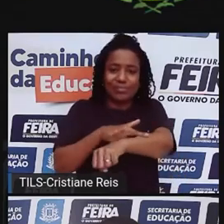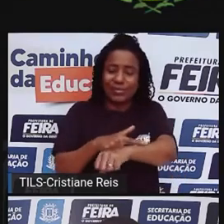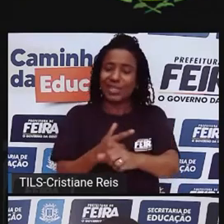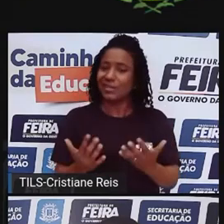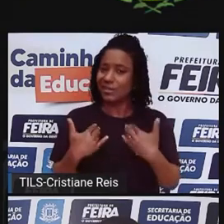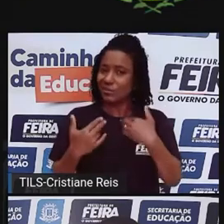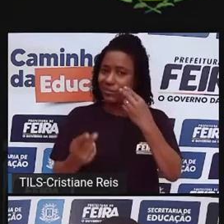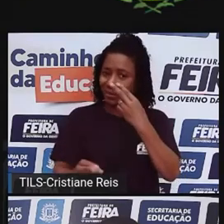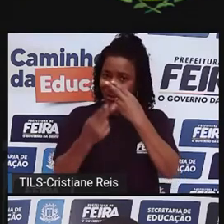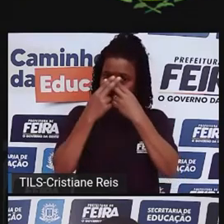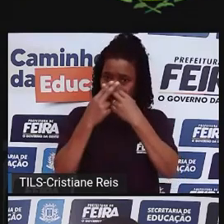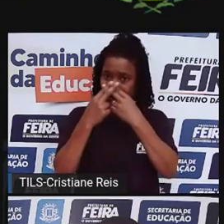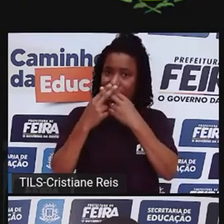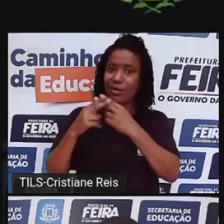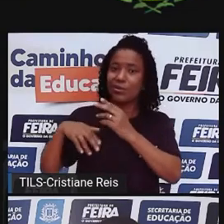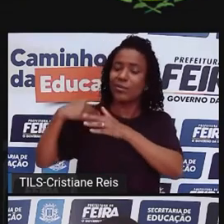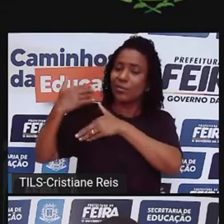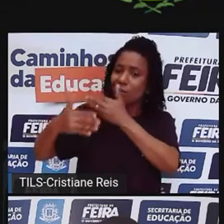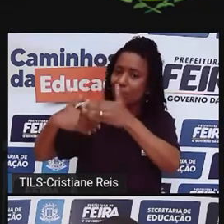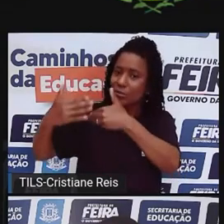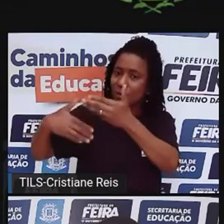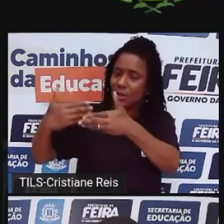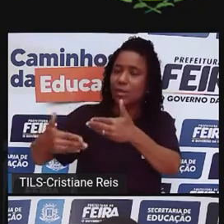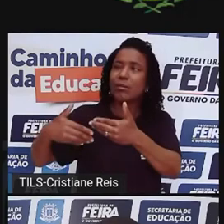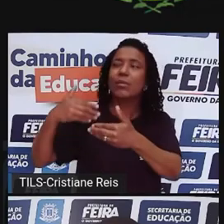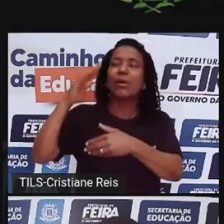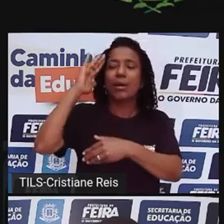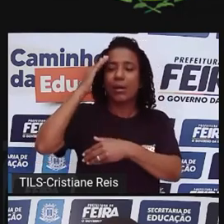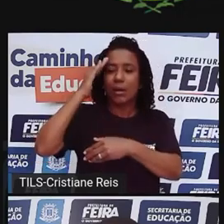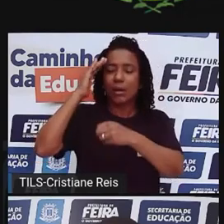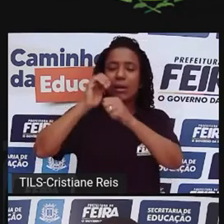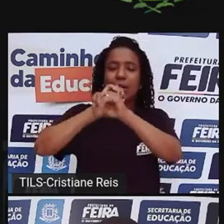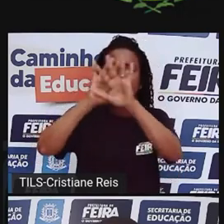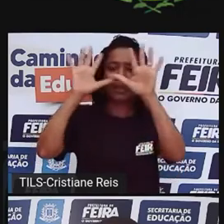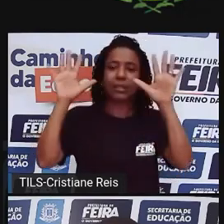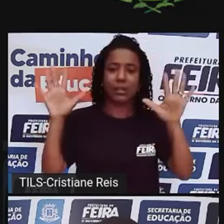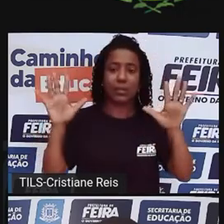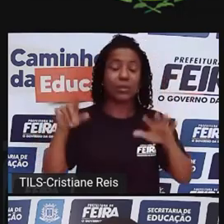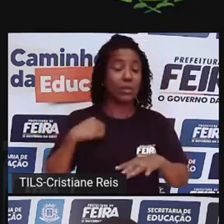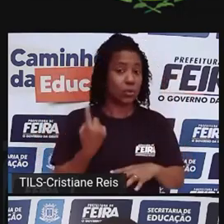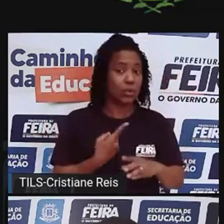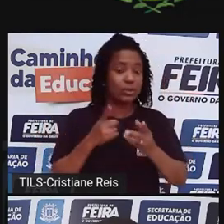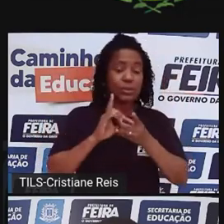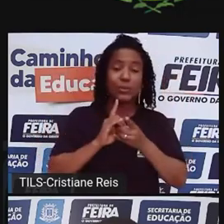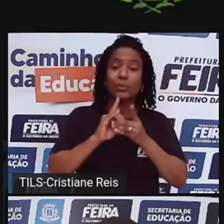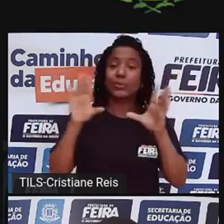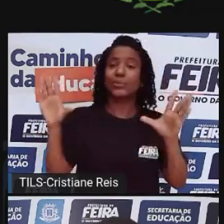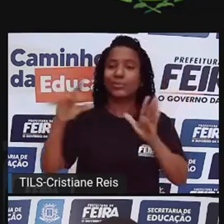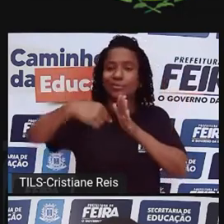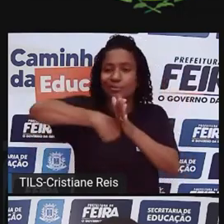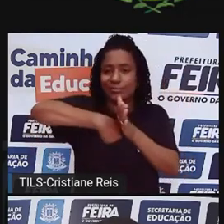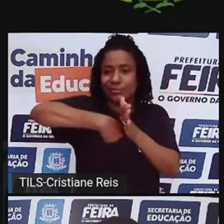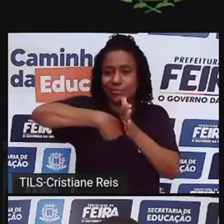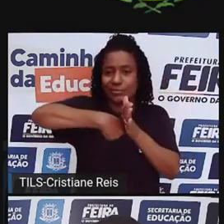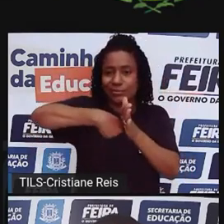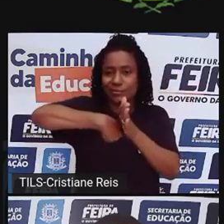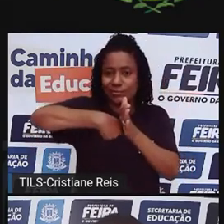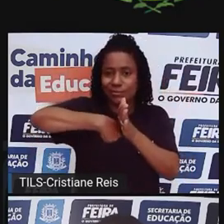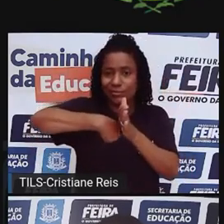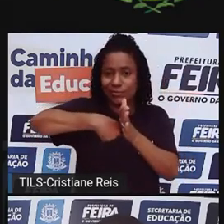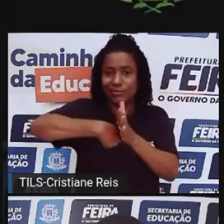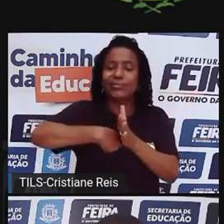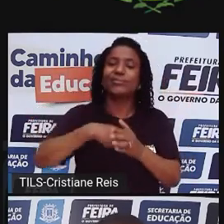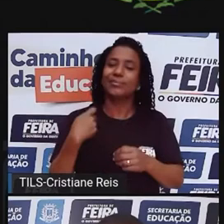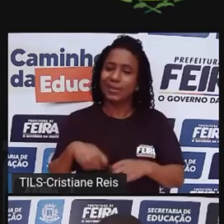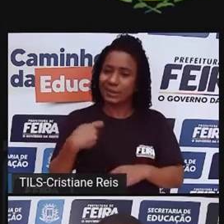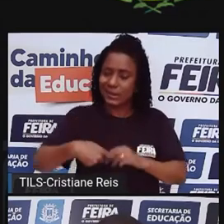que só com o tempo é a gente vai encarando isso. Então decolonizar na sua própria existência, no seu dia a dia, é fazer um auto